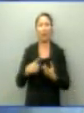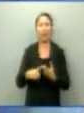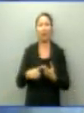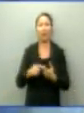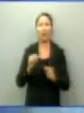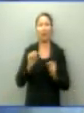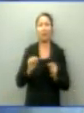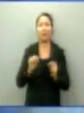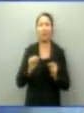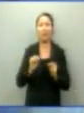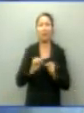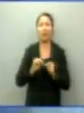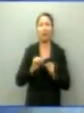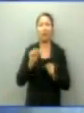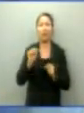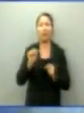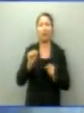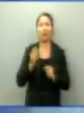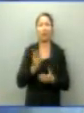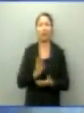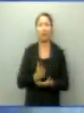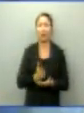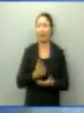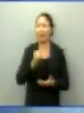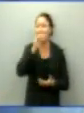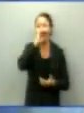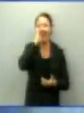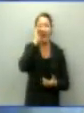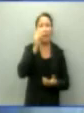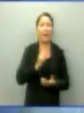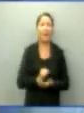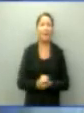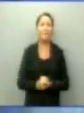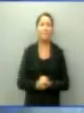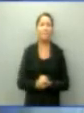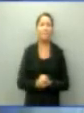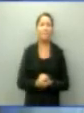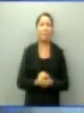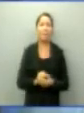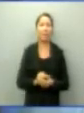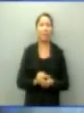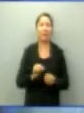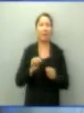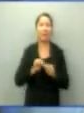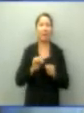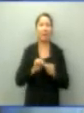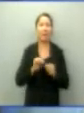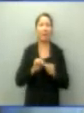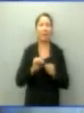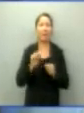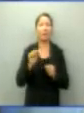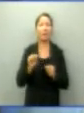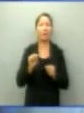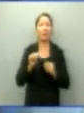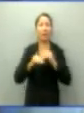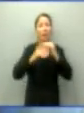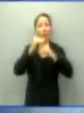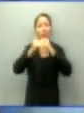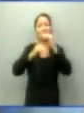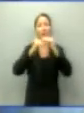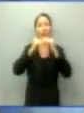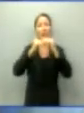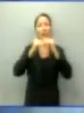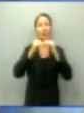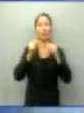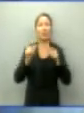comprometendo ali, você está tratando de uma forma humilhante o trabalhador. Temos que criar condições, aumentar a oferta de